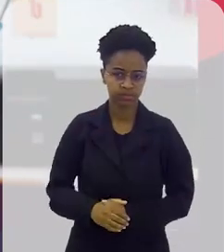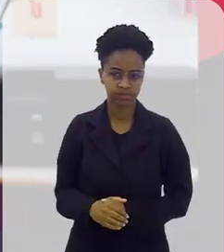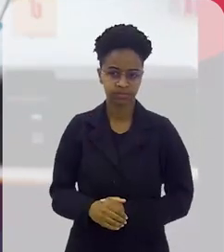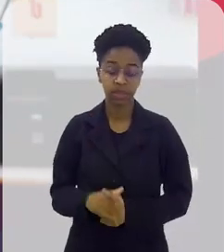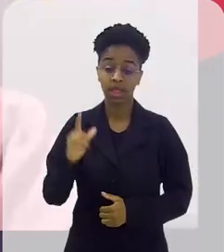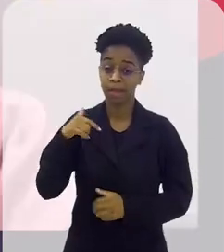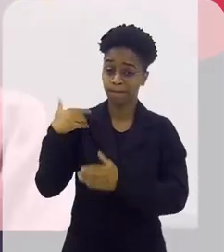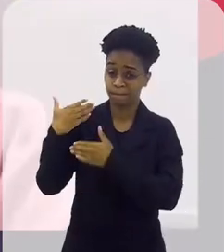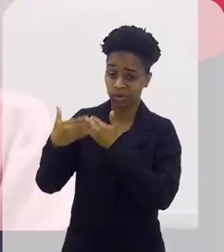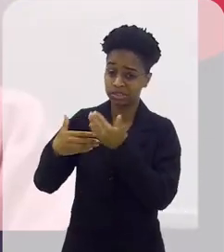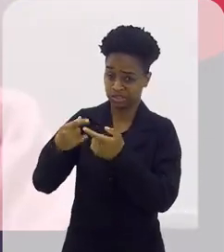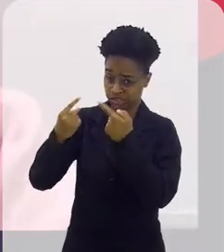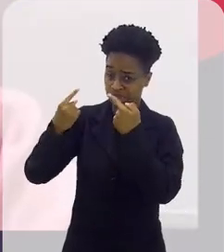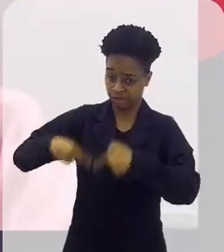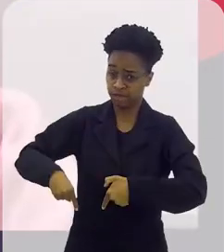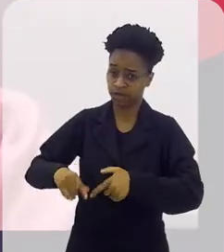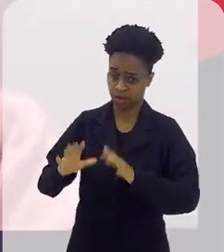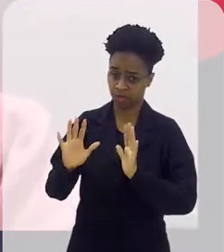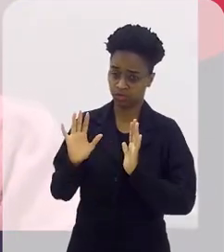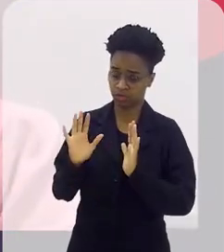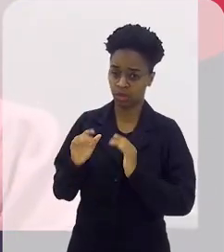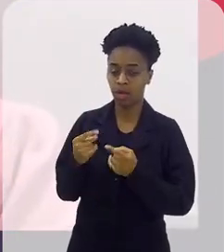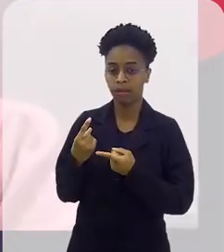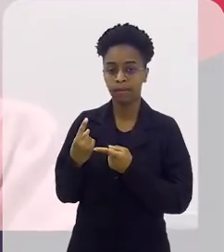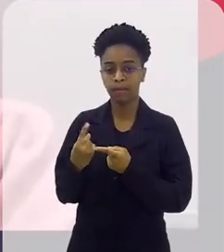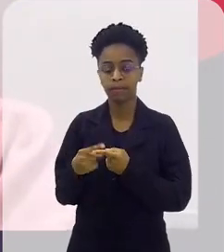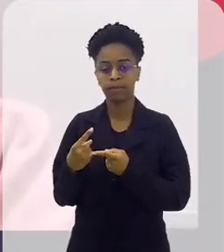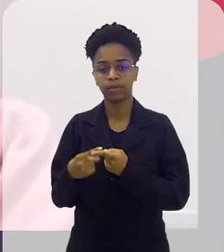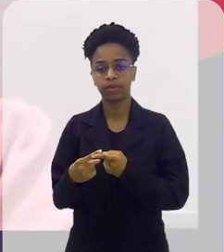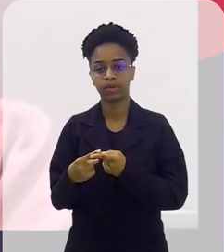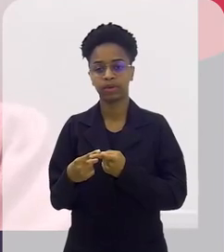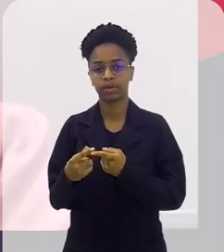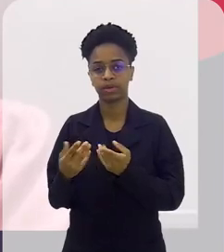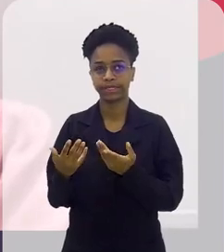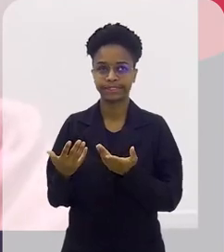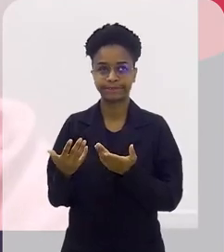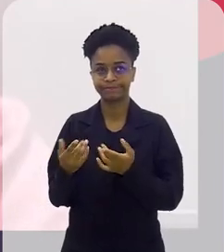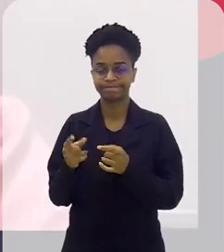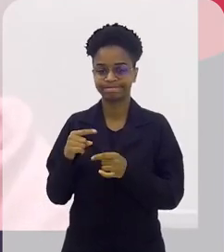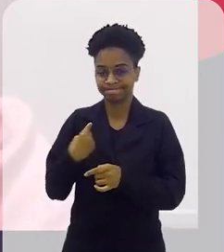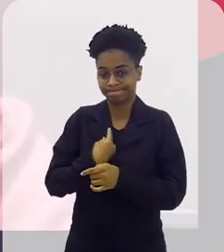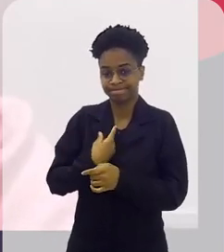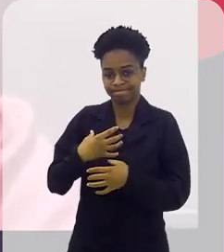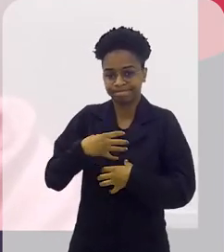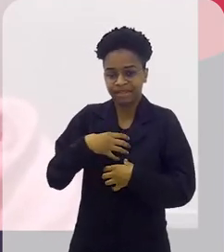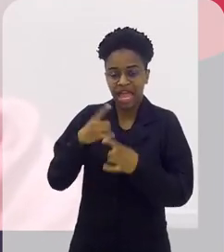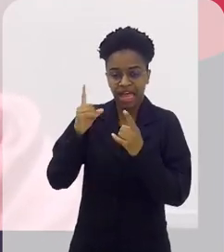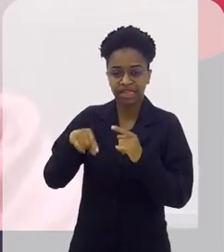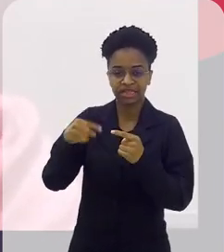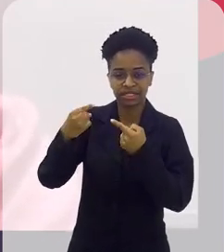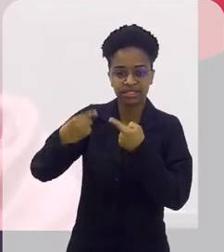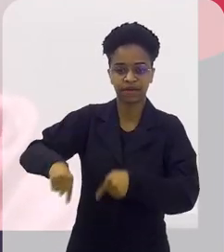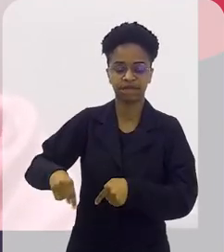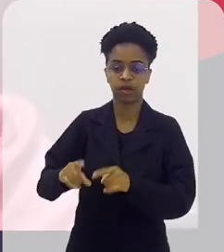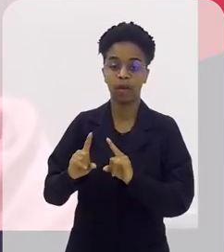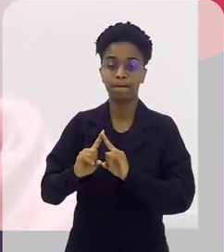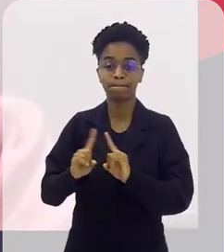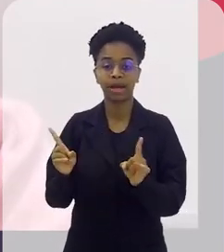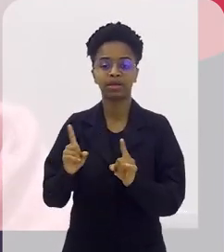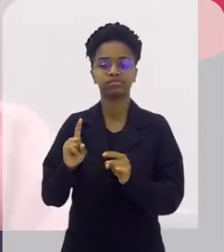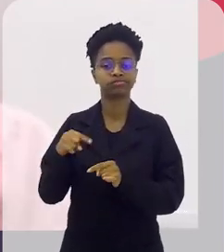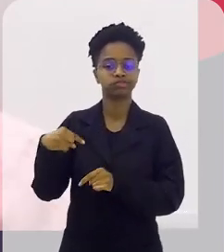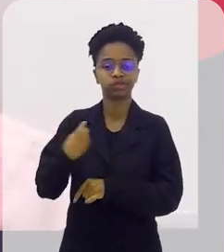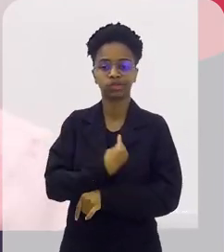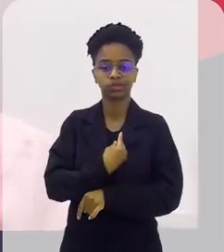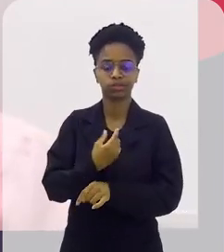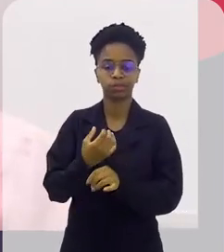É um processo desafiador. Foi um desafio para a gente. Mas, depois